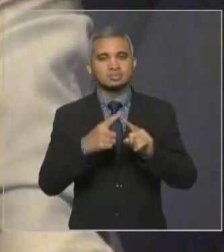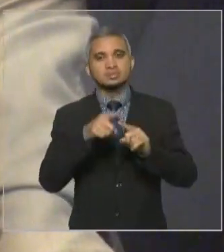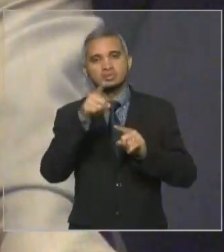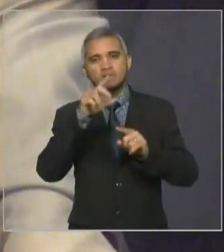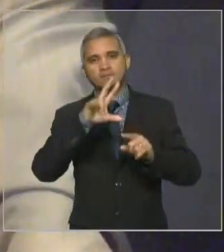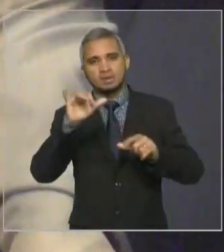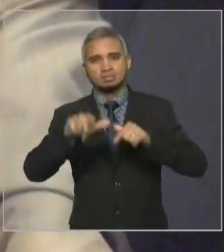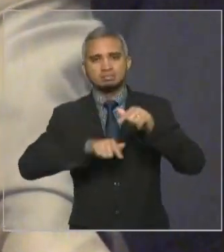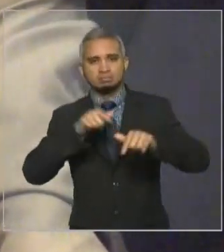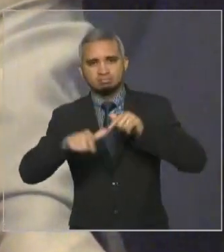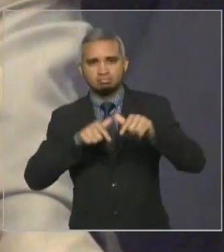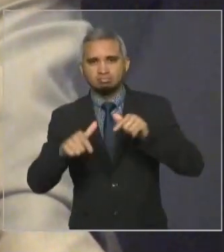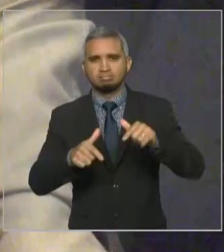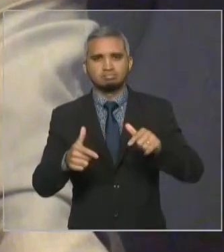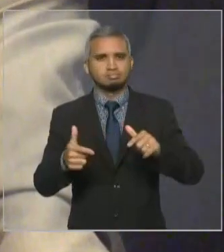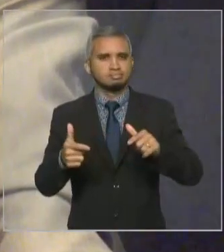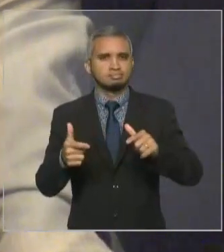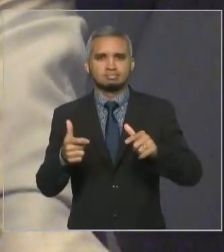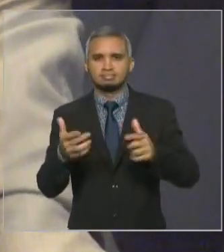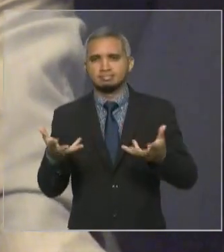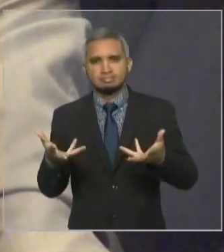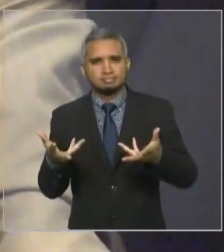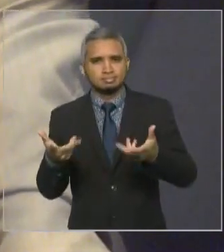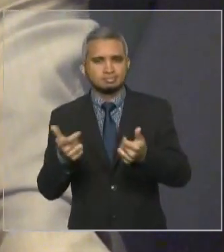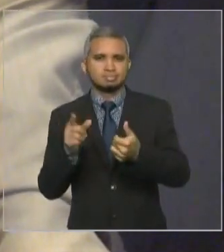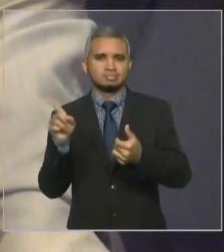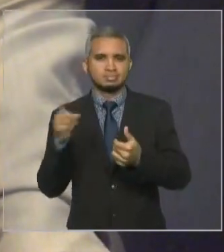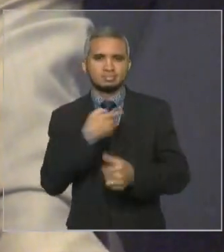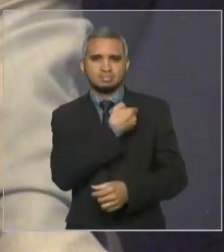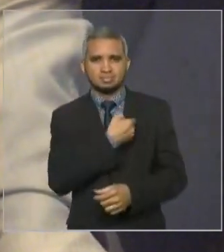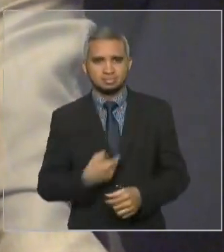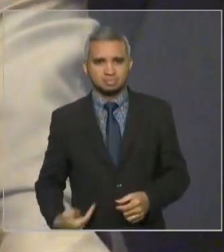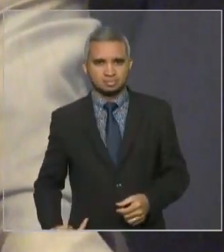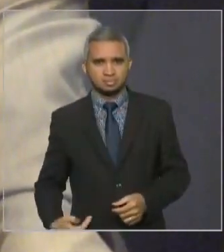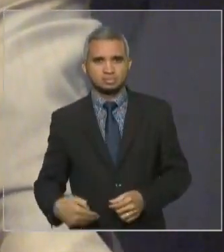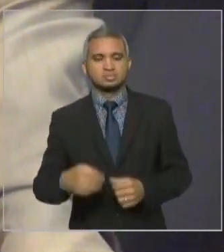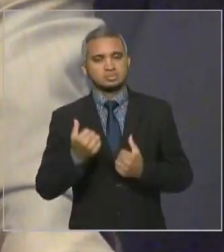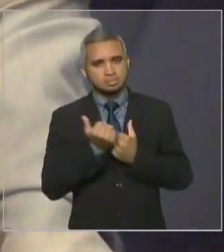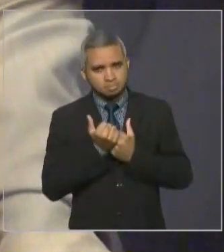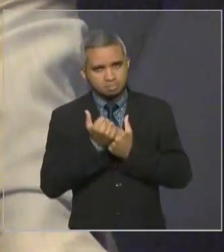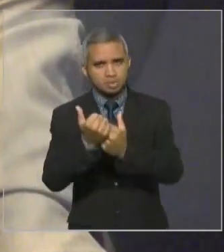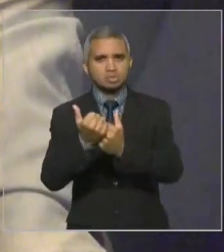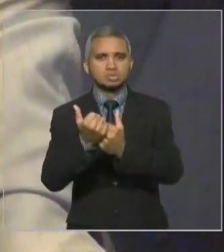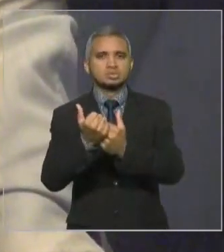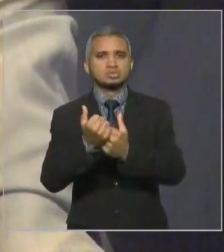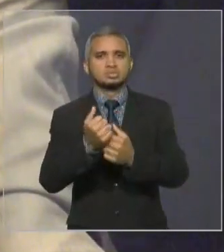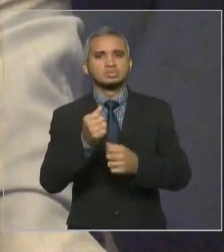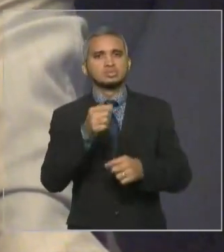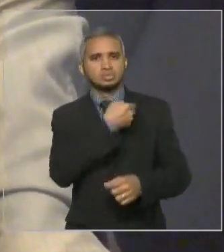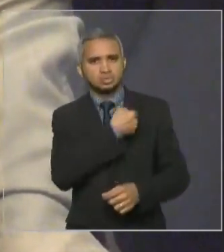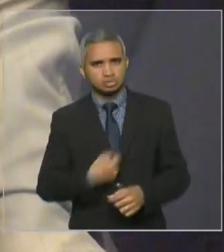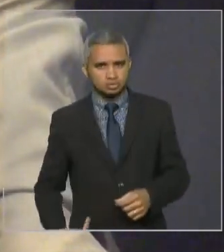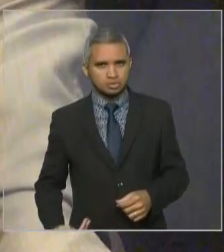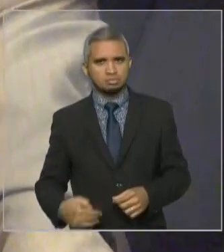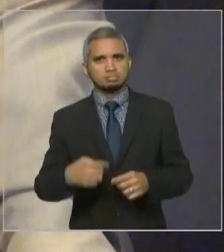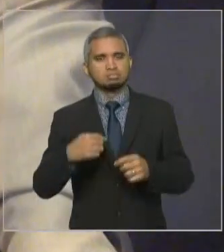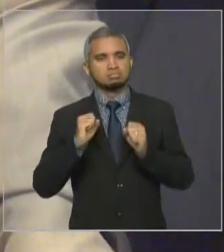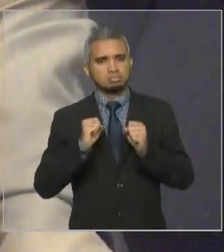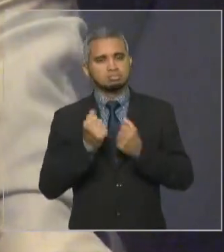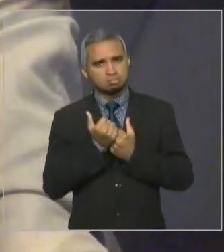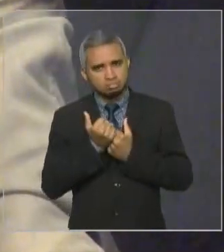você, estando lá, você pode contar com o apoio, diga ao governador Flávio Dino que assim também o governo pode contar também comigo